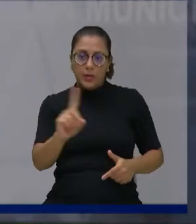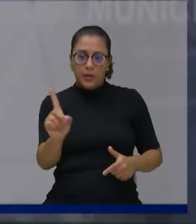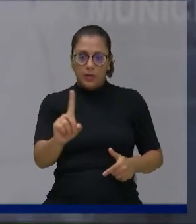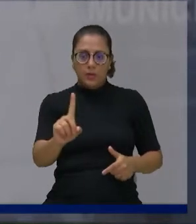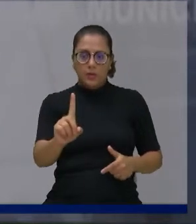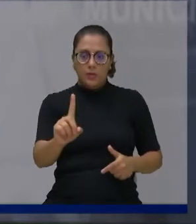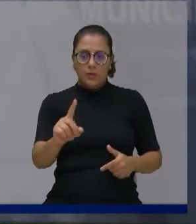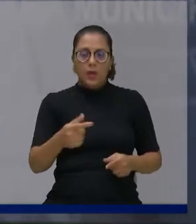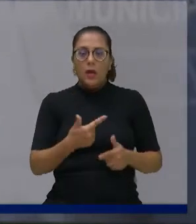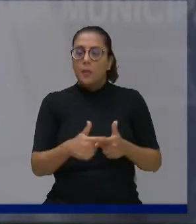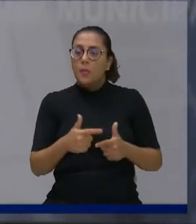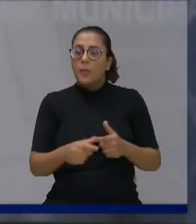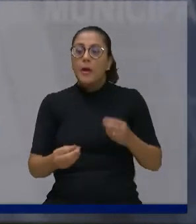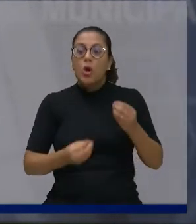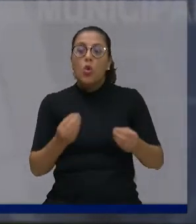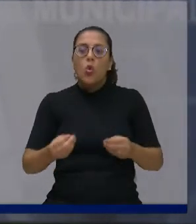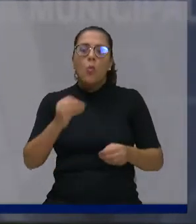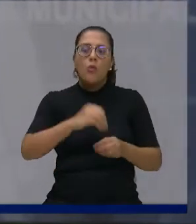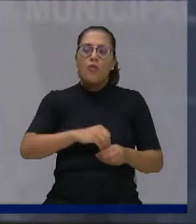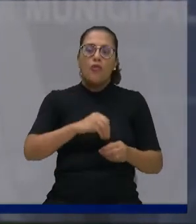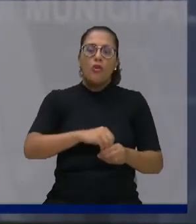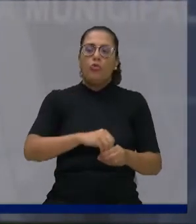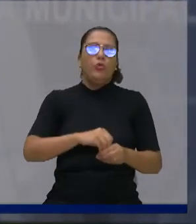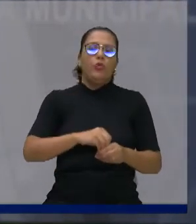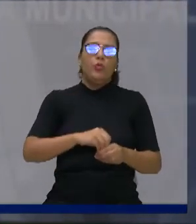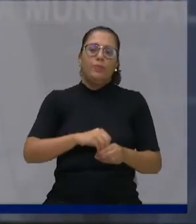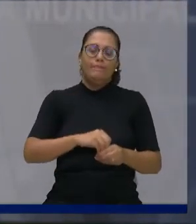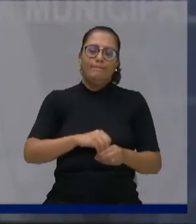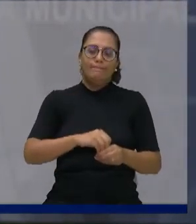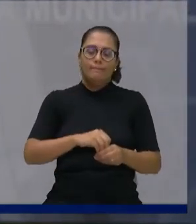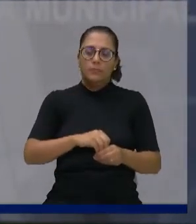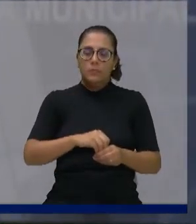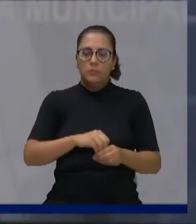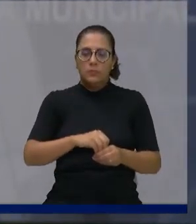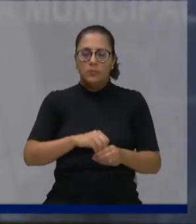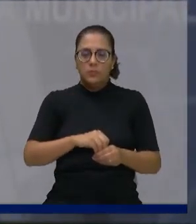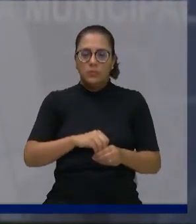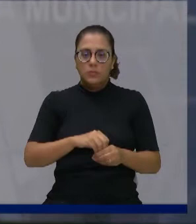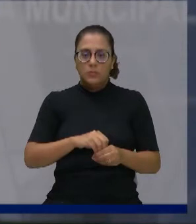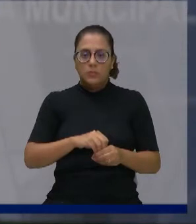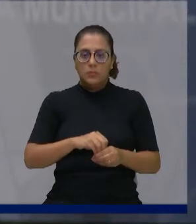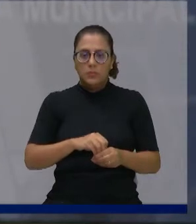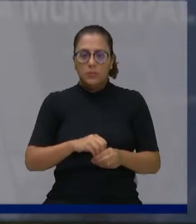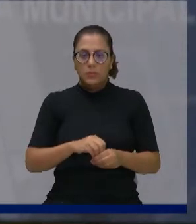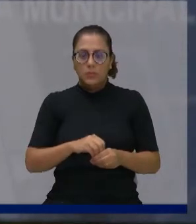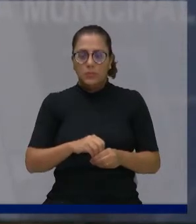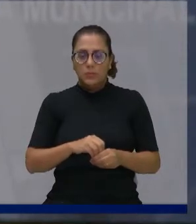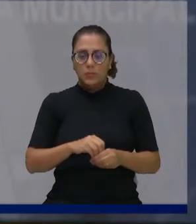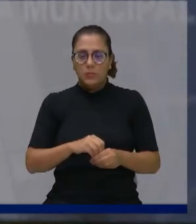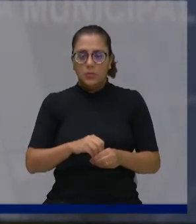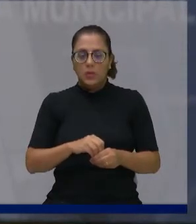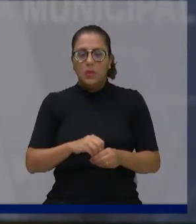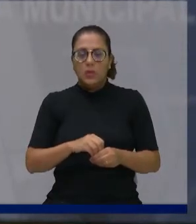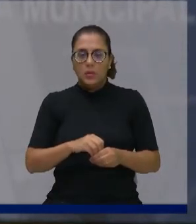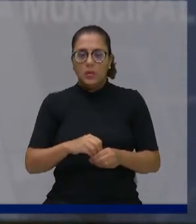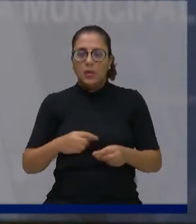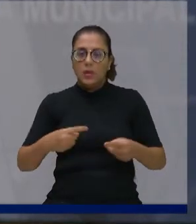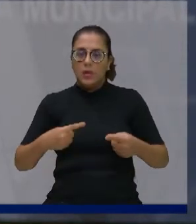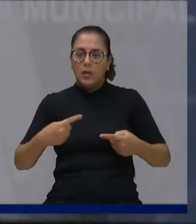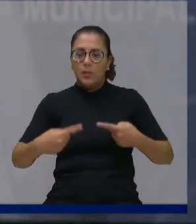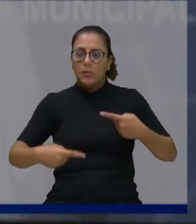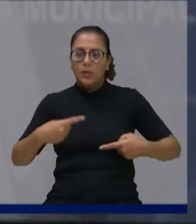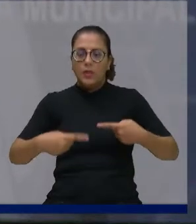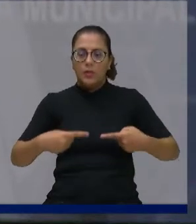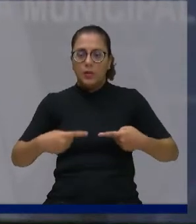uma relação de confiança de um vereador com o outro. Podemos ter nossas disputas políticas, mas nós não podemos perder o